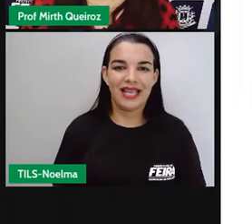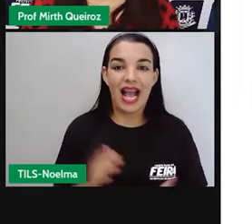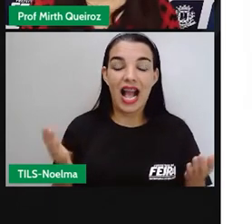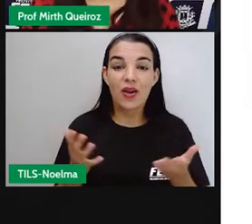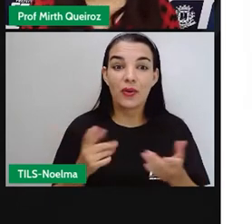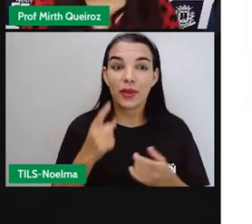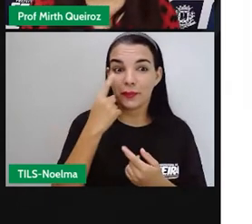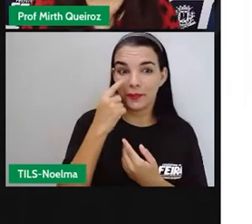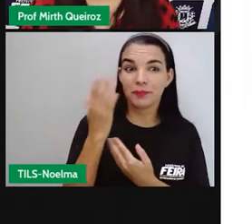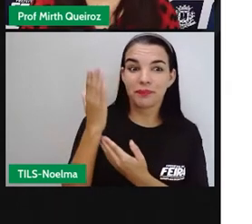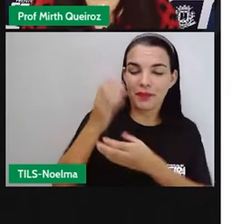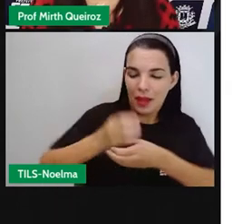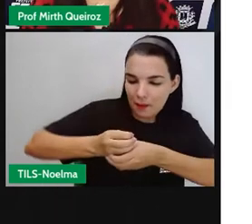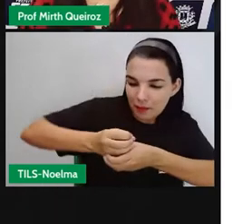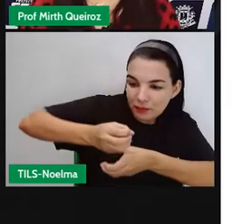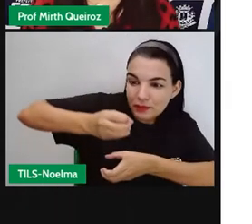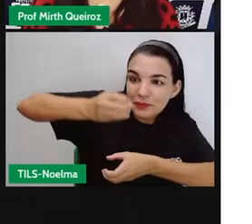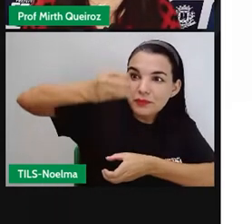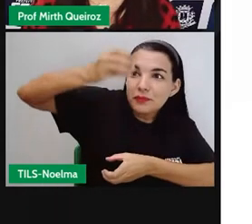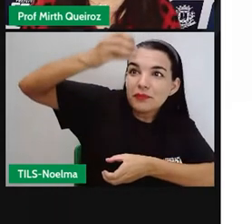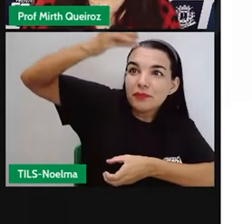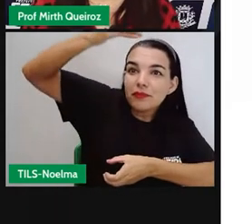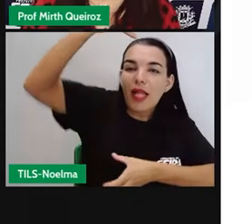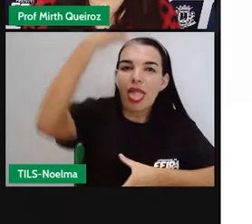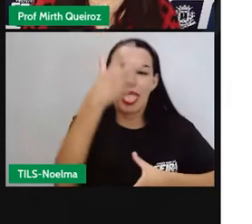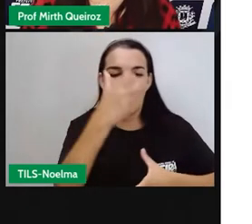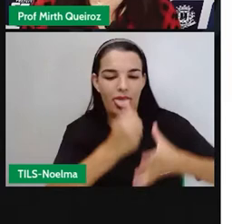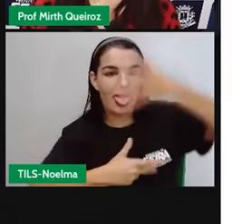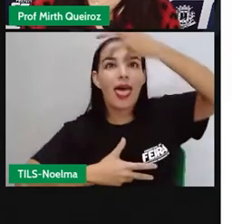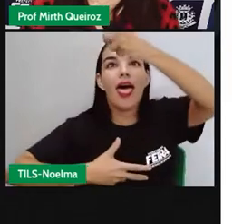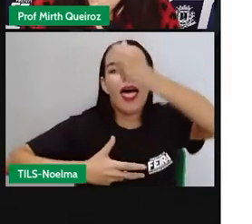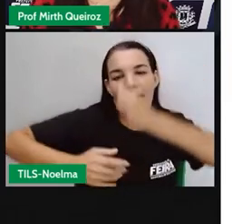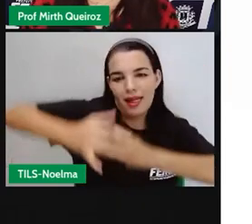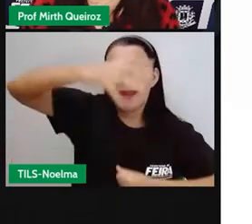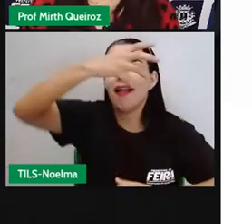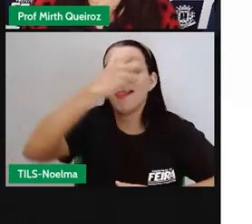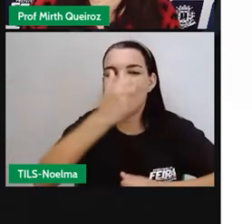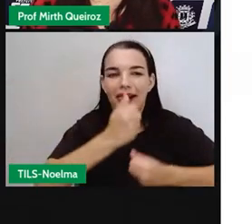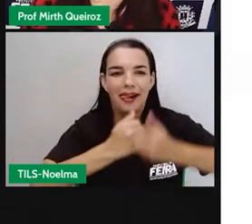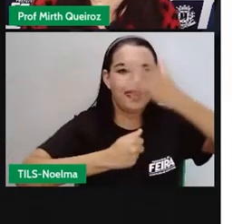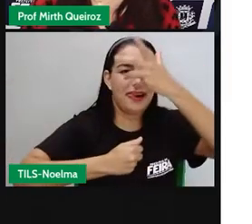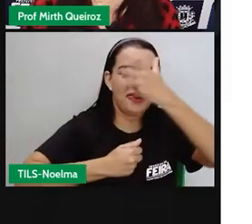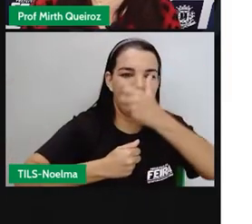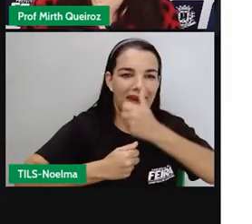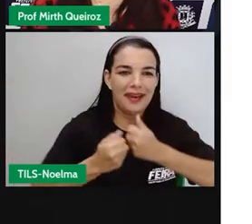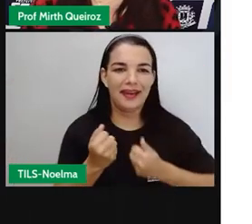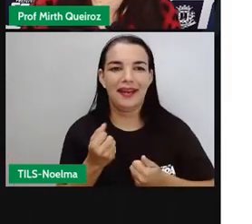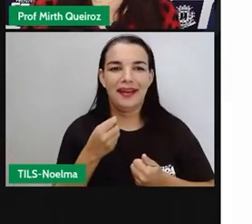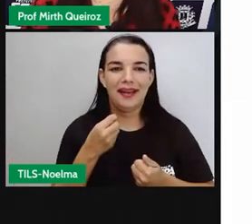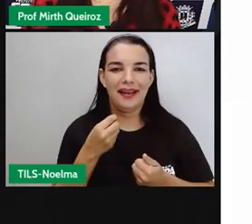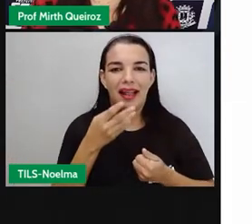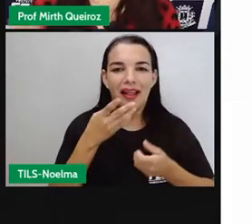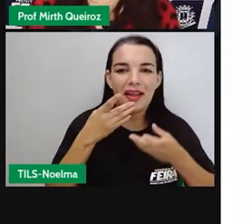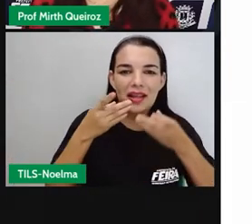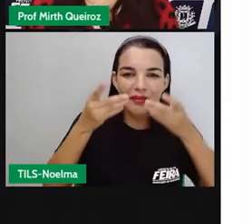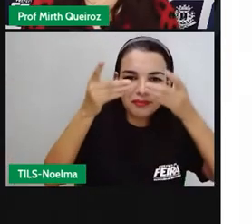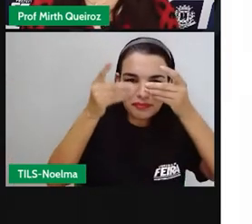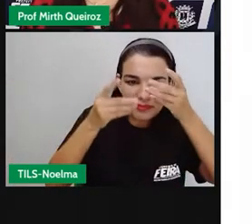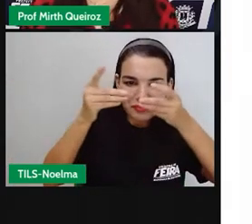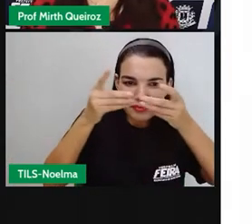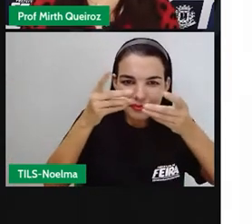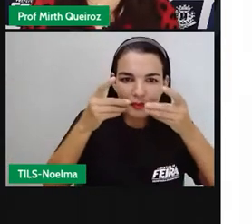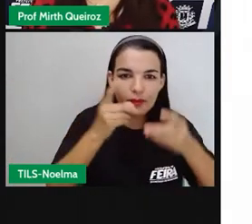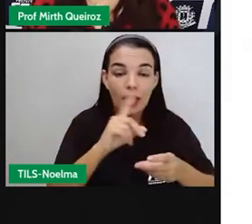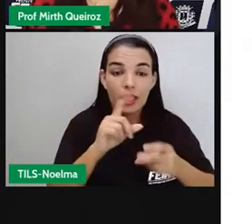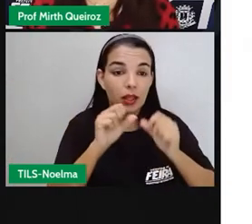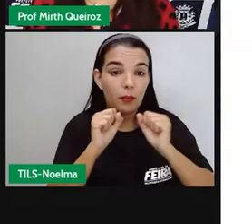Pau de sebo. Vocês já ouviram falar sobre essa brincadeira? O pau de sebo é um mastro que a gente não pode